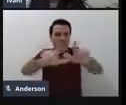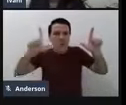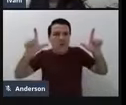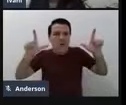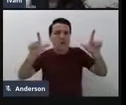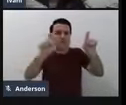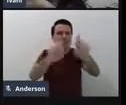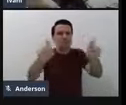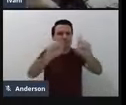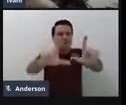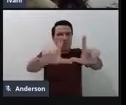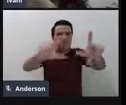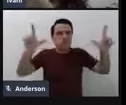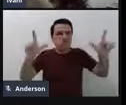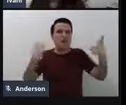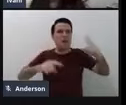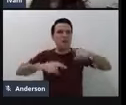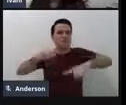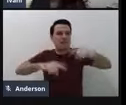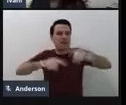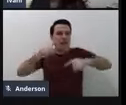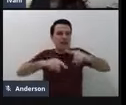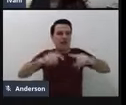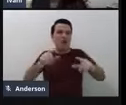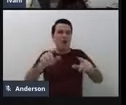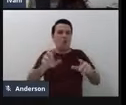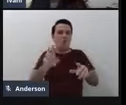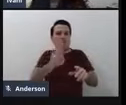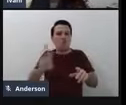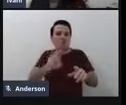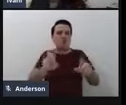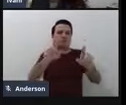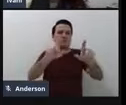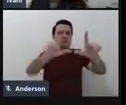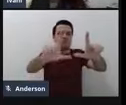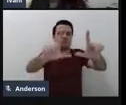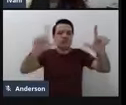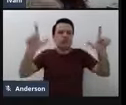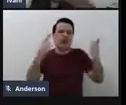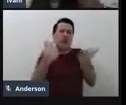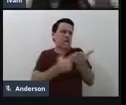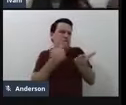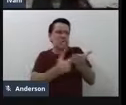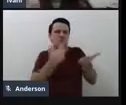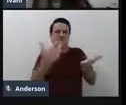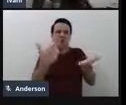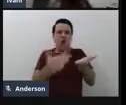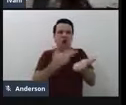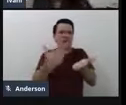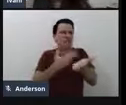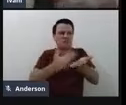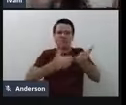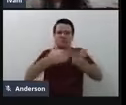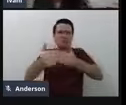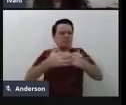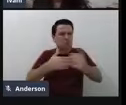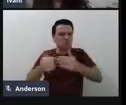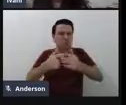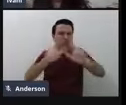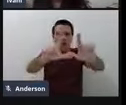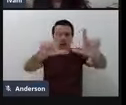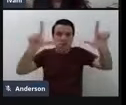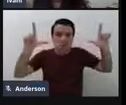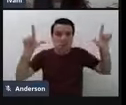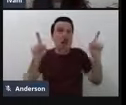o que, o material gráfico que eles estão pesquisando, seja um livro, uma revista, e ele também precisa da